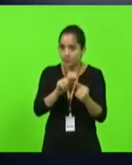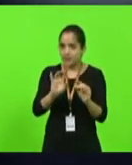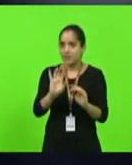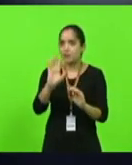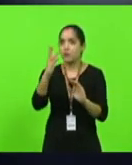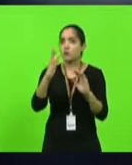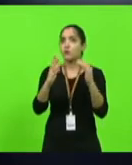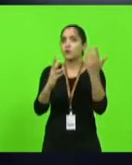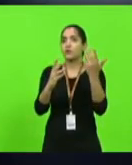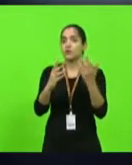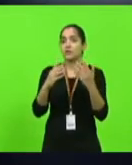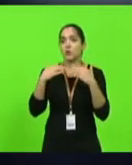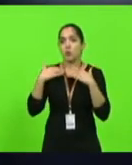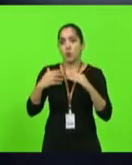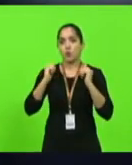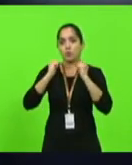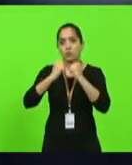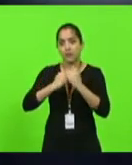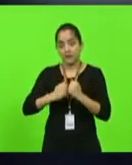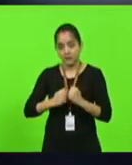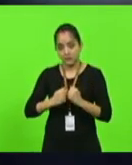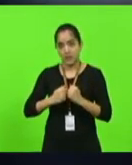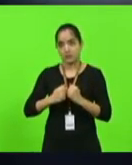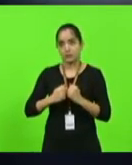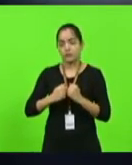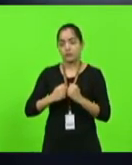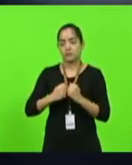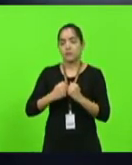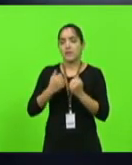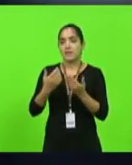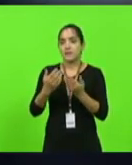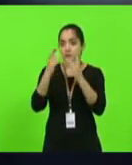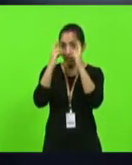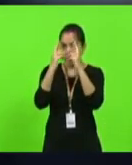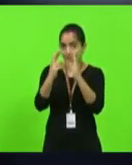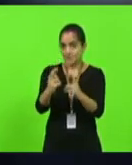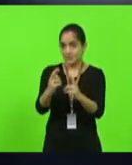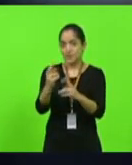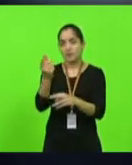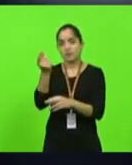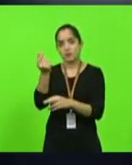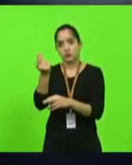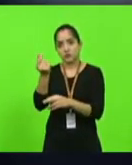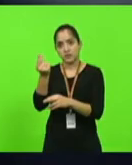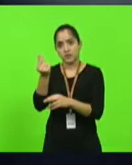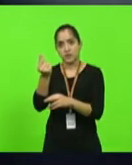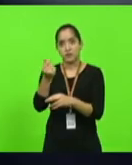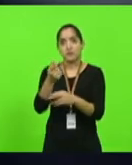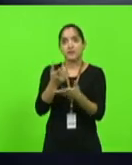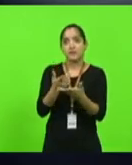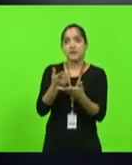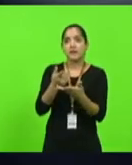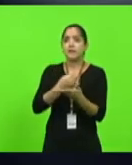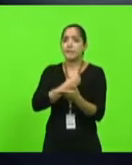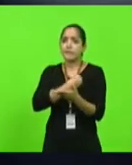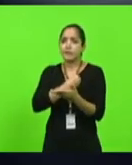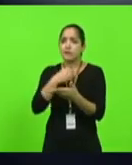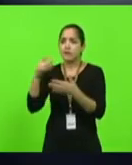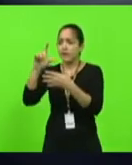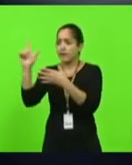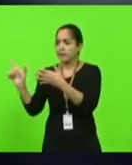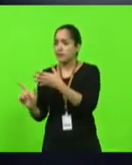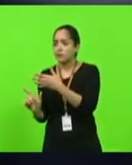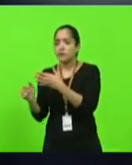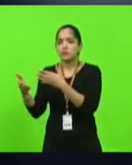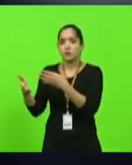compra uma jaqueta. Isto é respeitar o dinheiro público, porque quem mora no litoral não vai usar uma jaqueta,